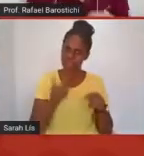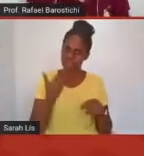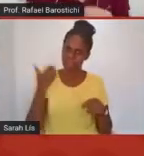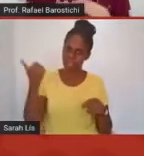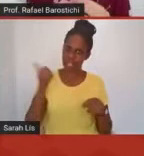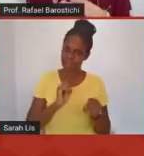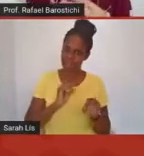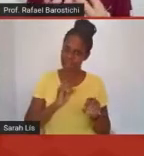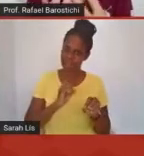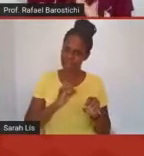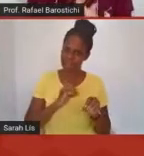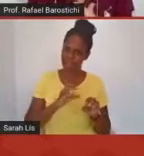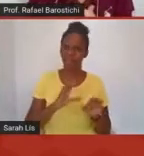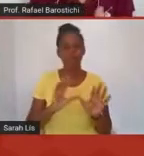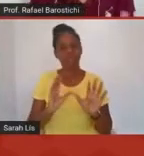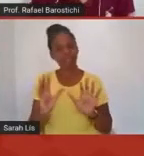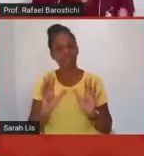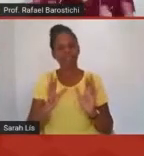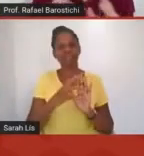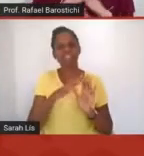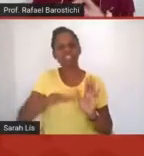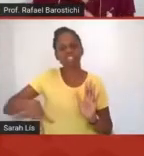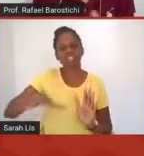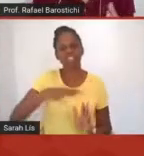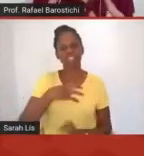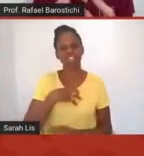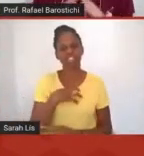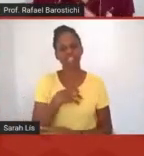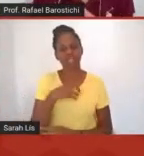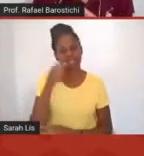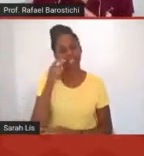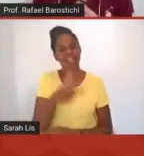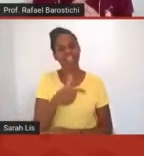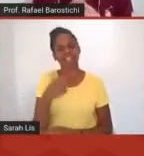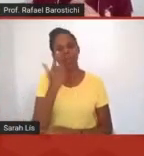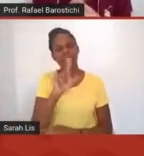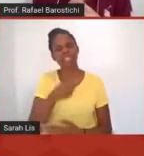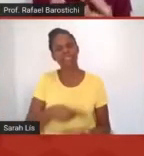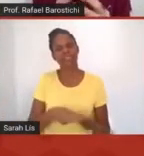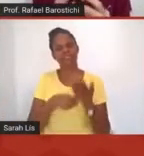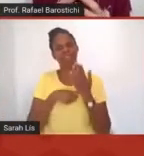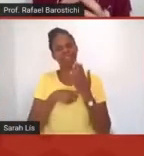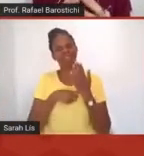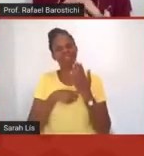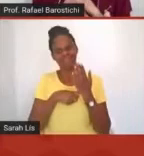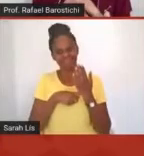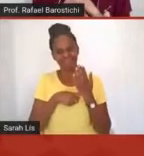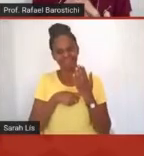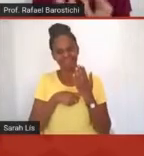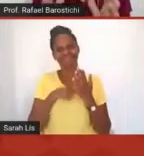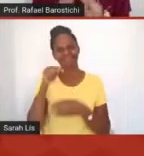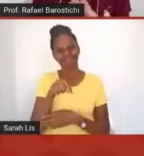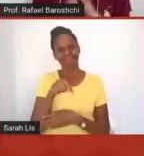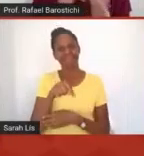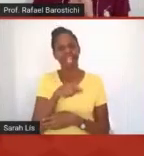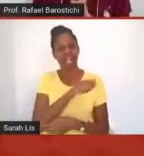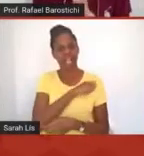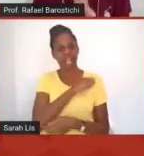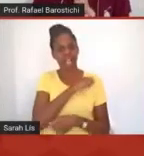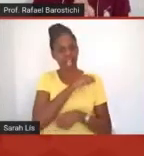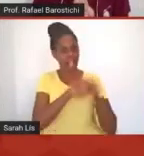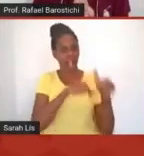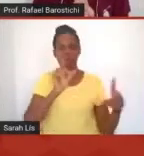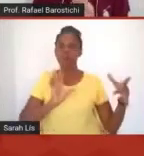então foi realmente uma forma muito interessante de agregar, de trazer os nossos alunos para